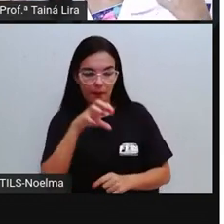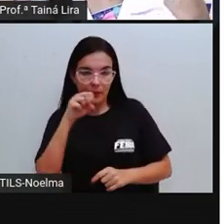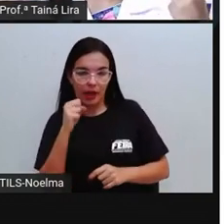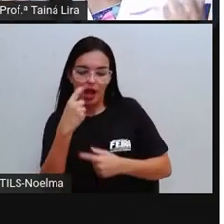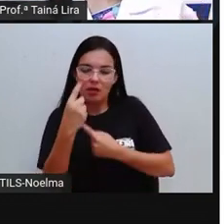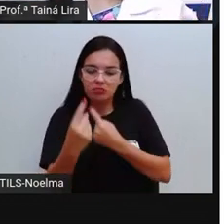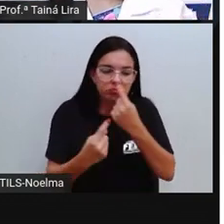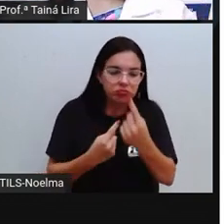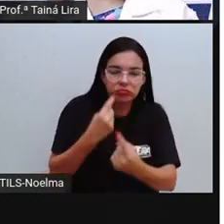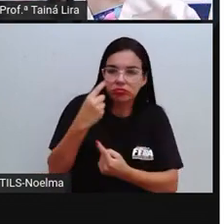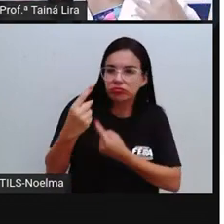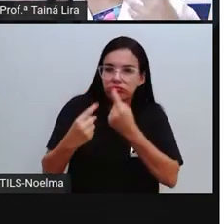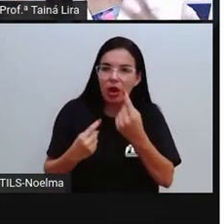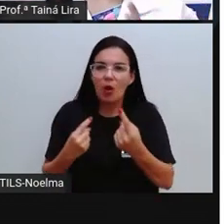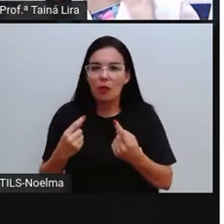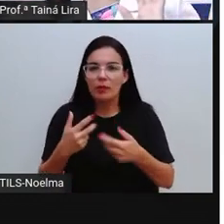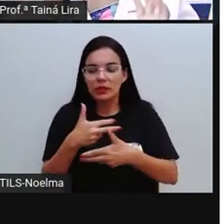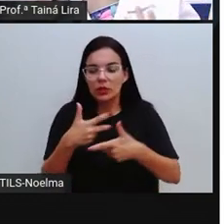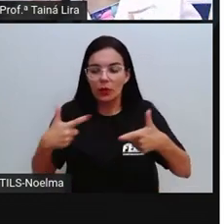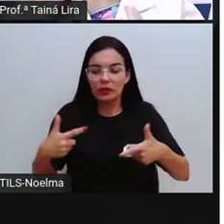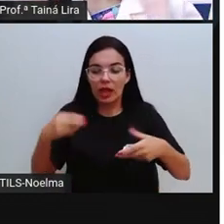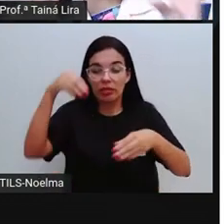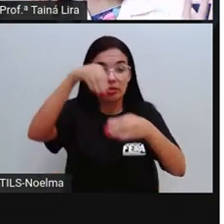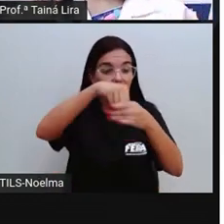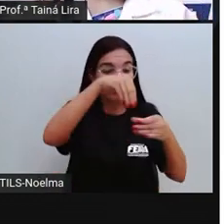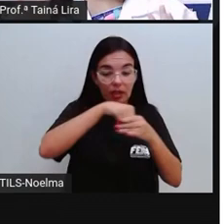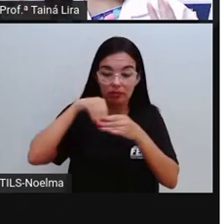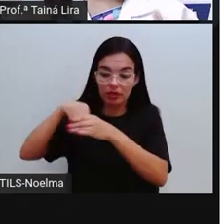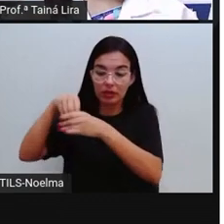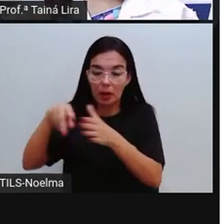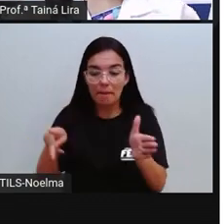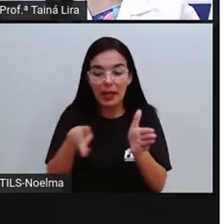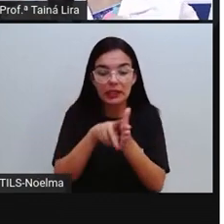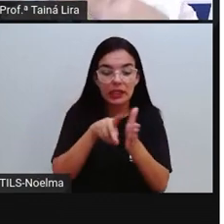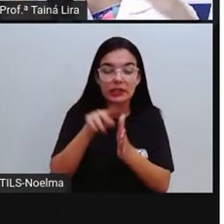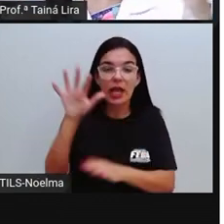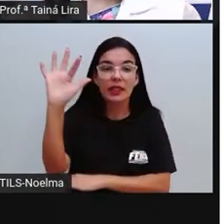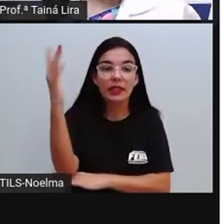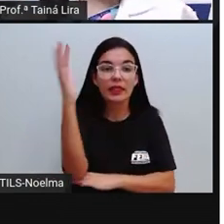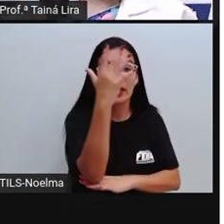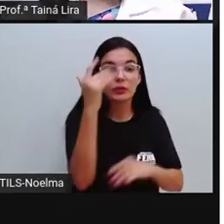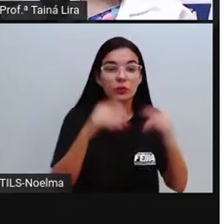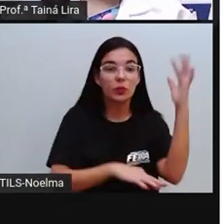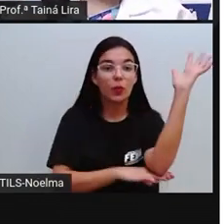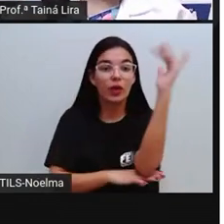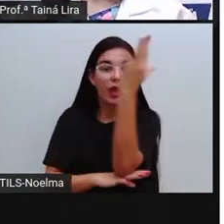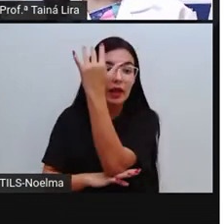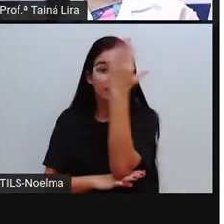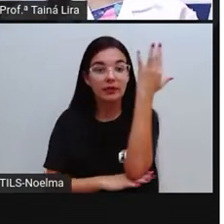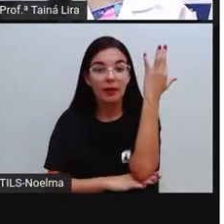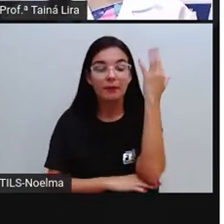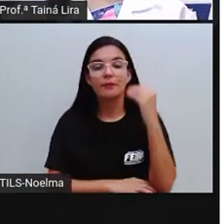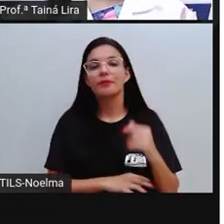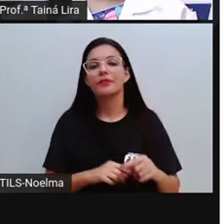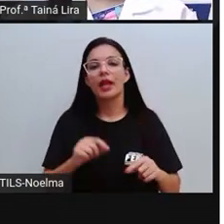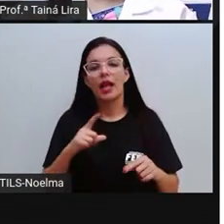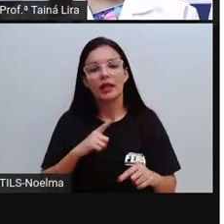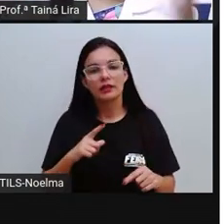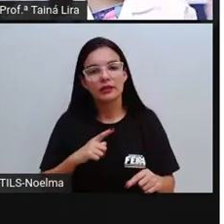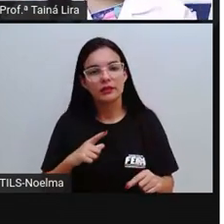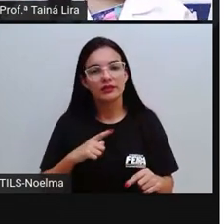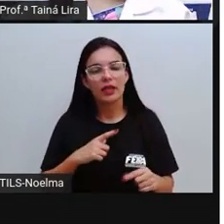alguns materiais ali da natureza, prova daqui a pouco vai mostrar pra vocês quais podem ser esses materiais. E existem